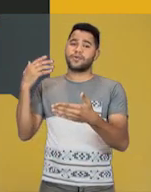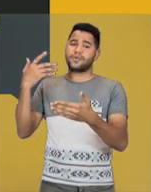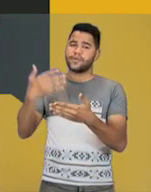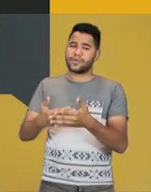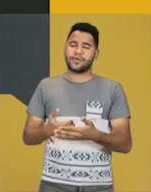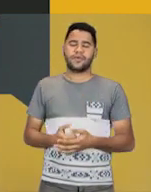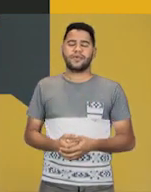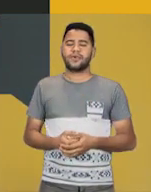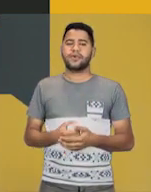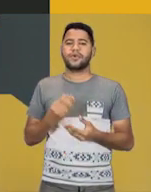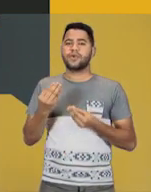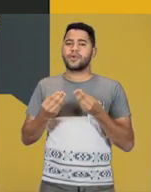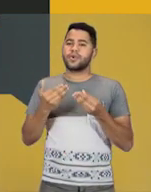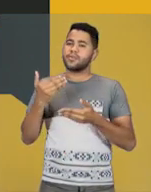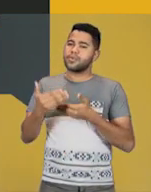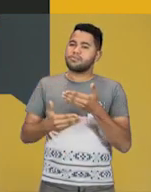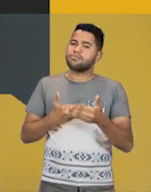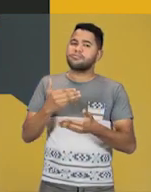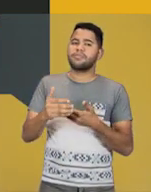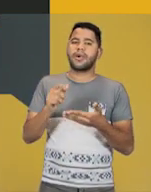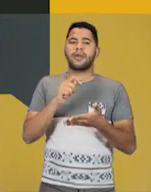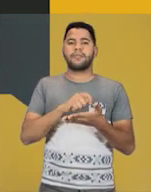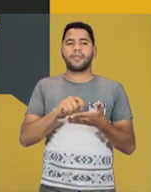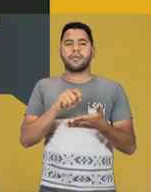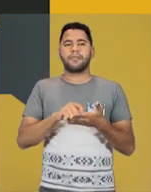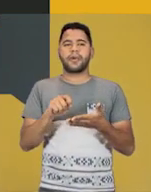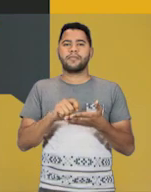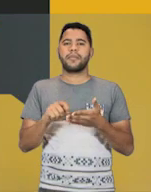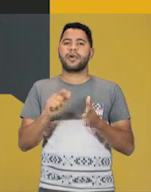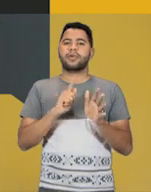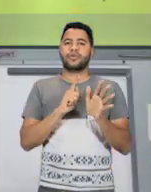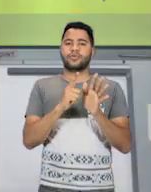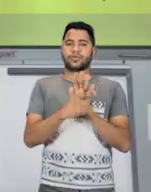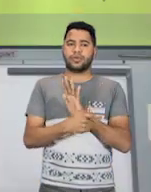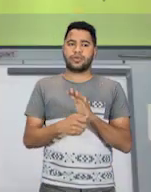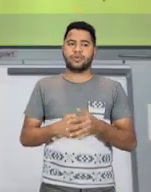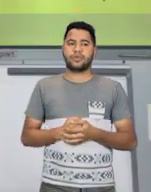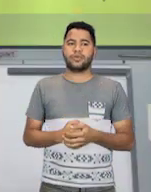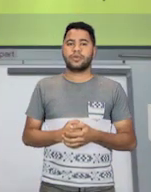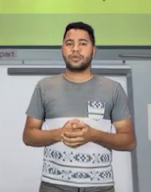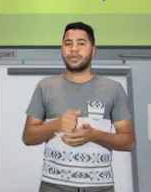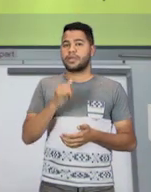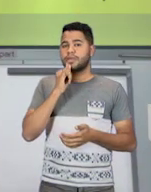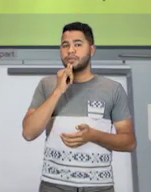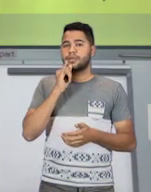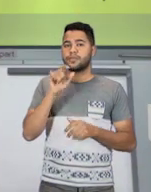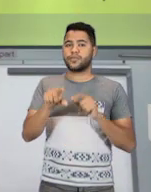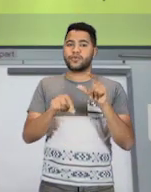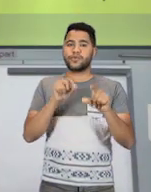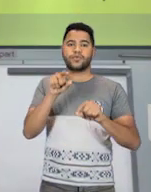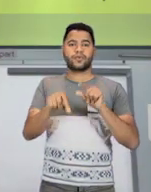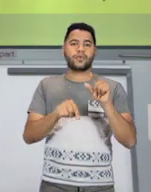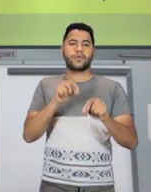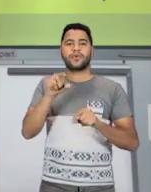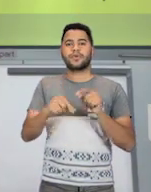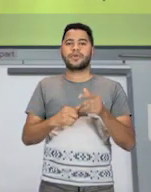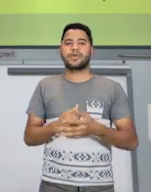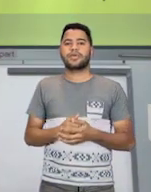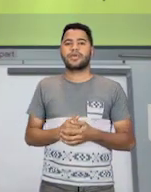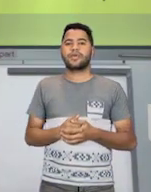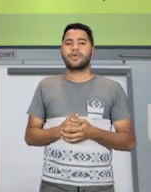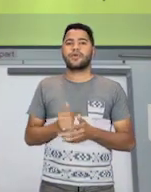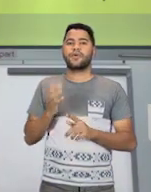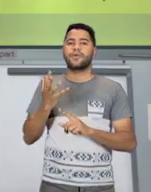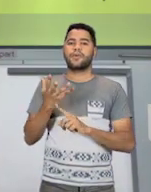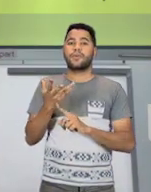construo e escrevo esse gênero da biografia? Vamos escolher, então, um